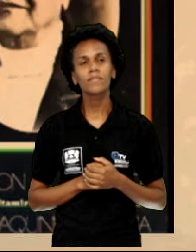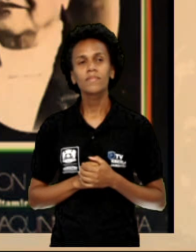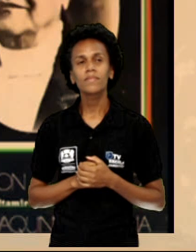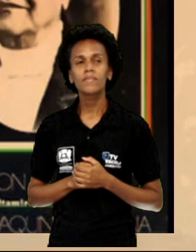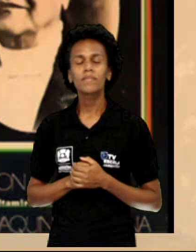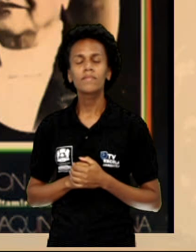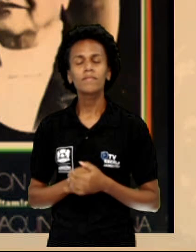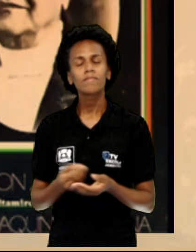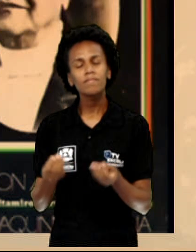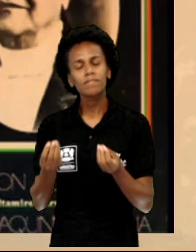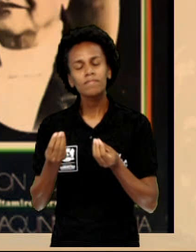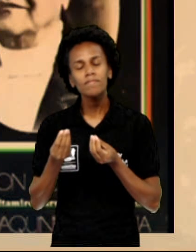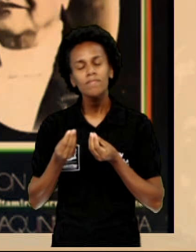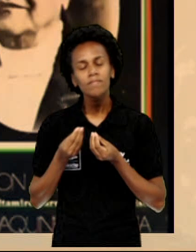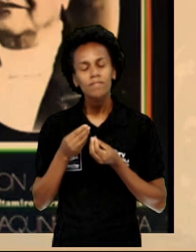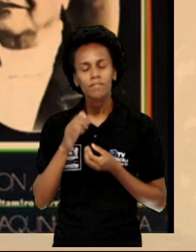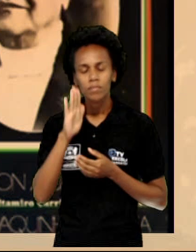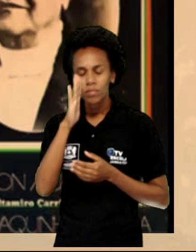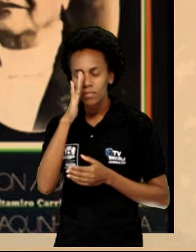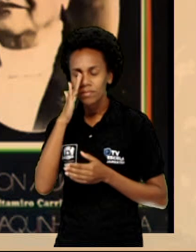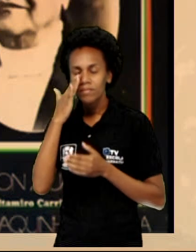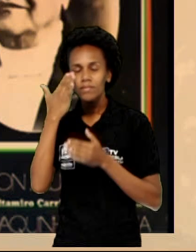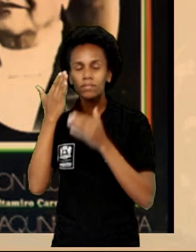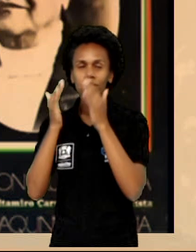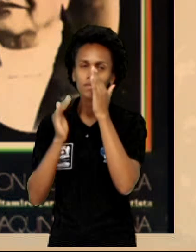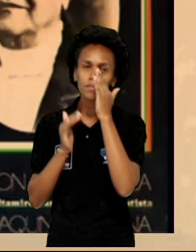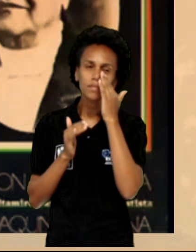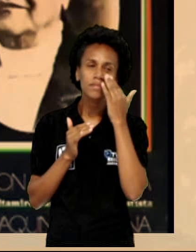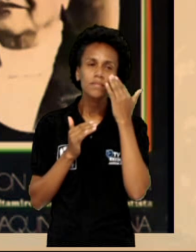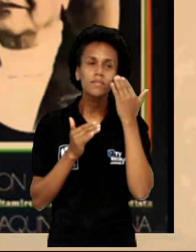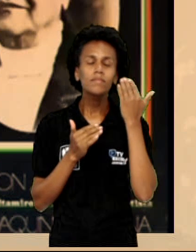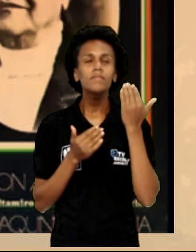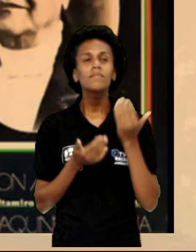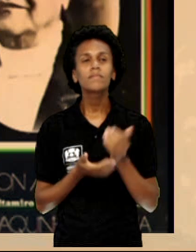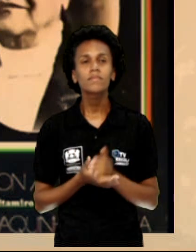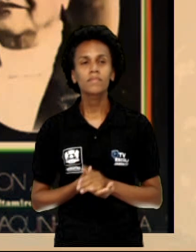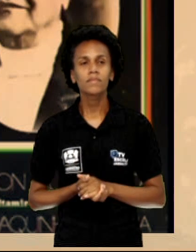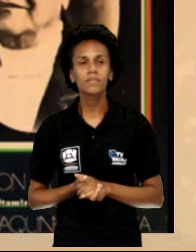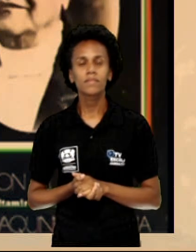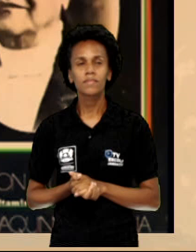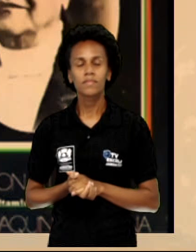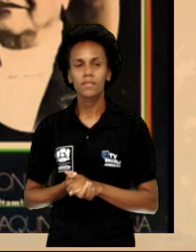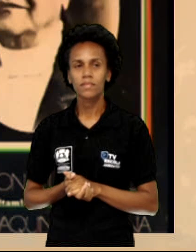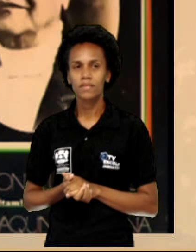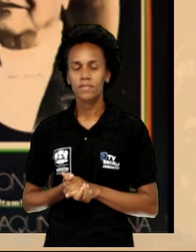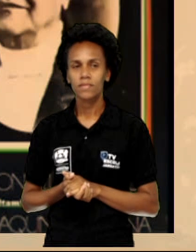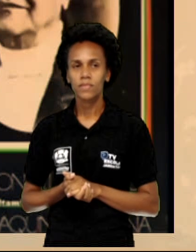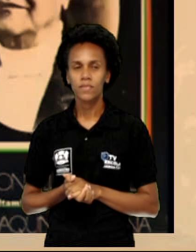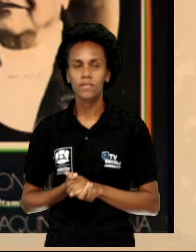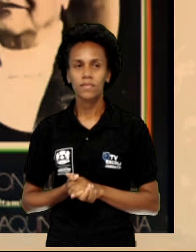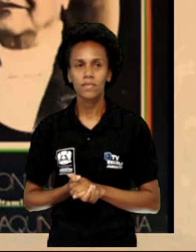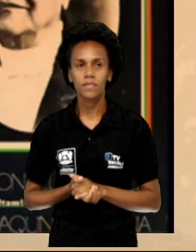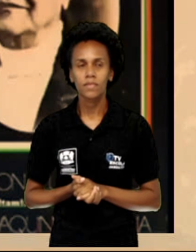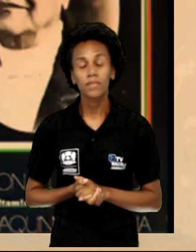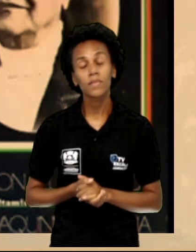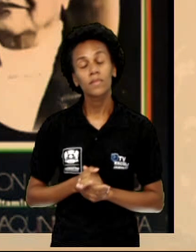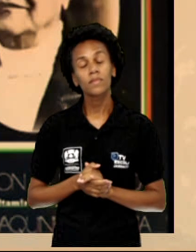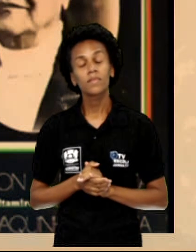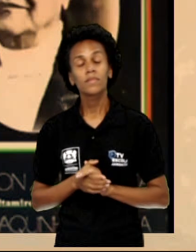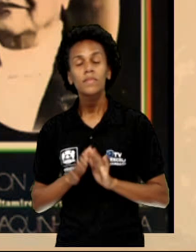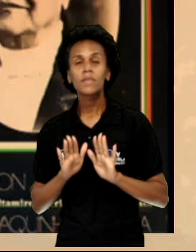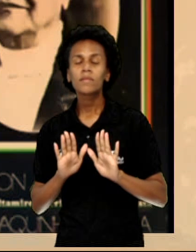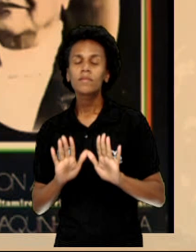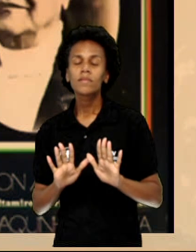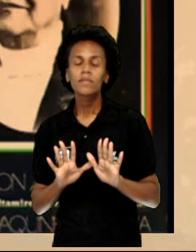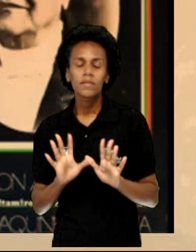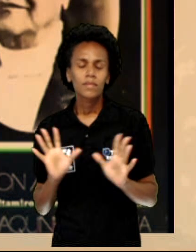meus o pranto. Ai, vem matar essa